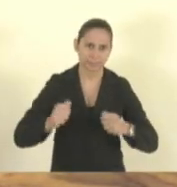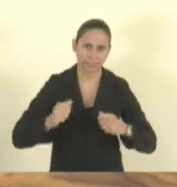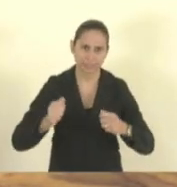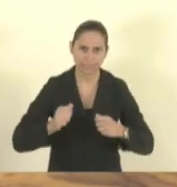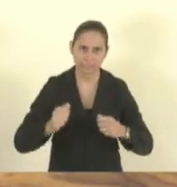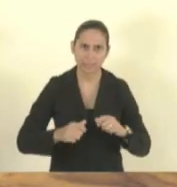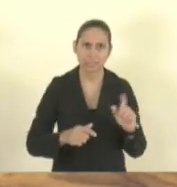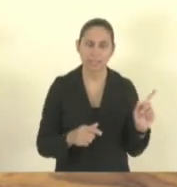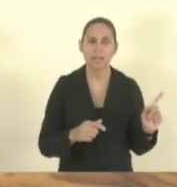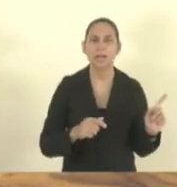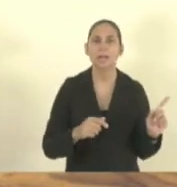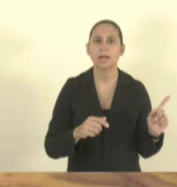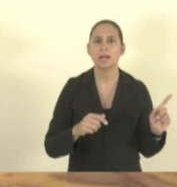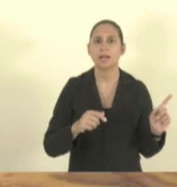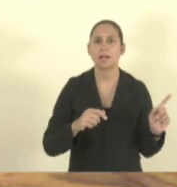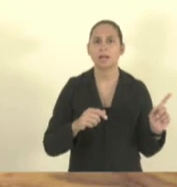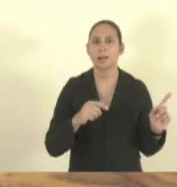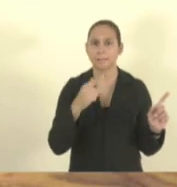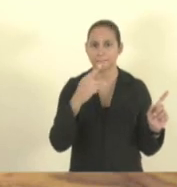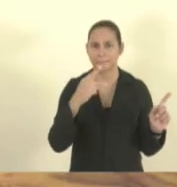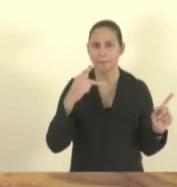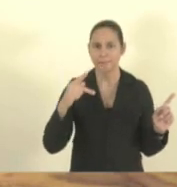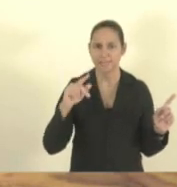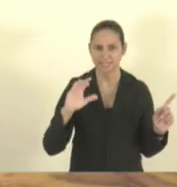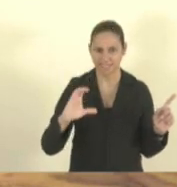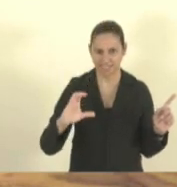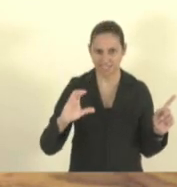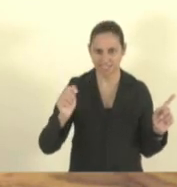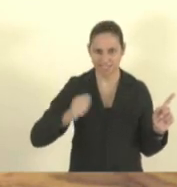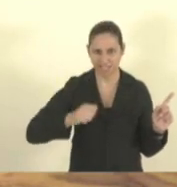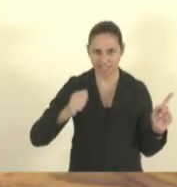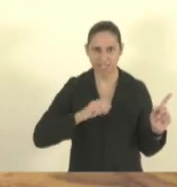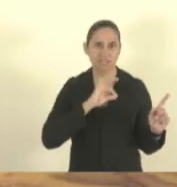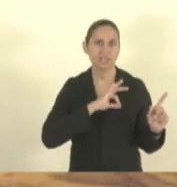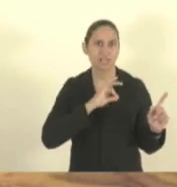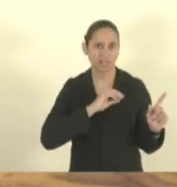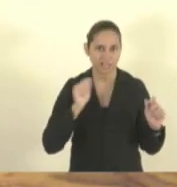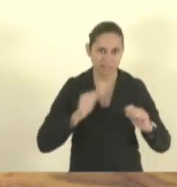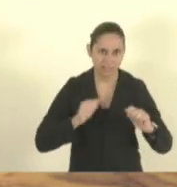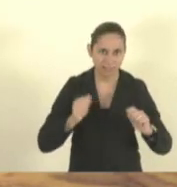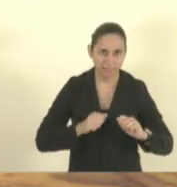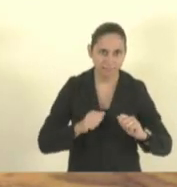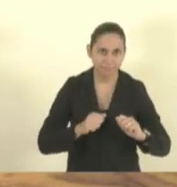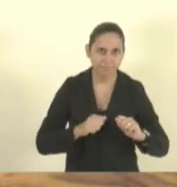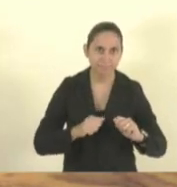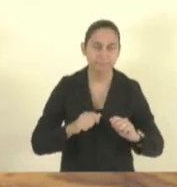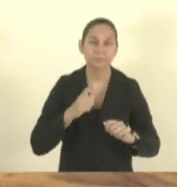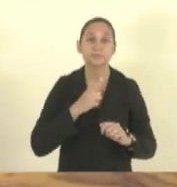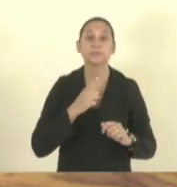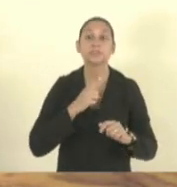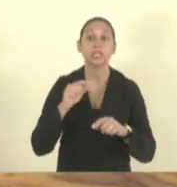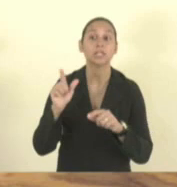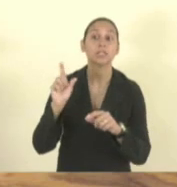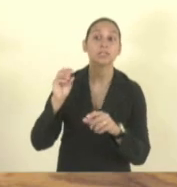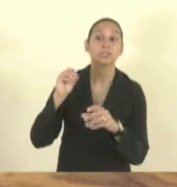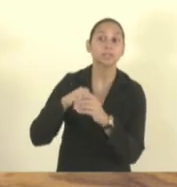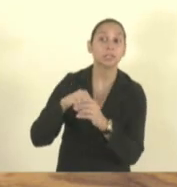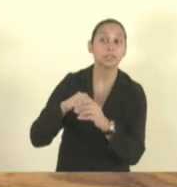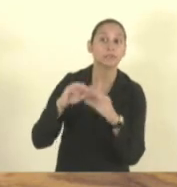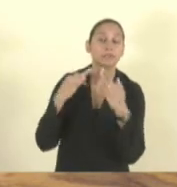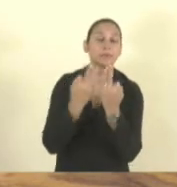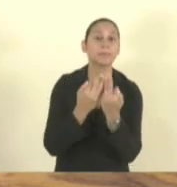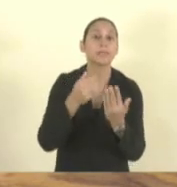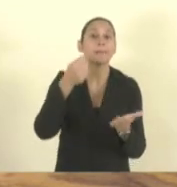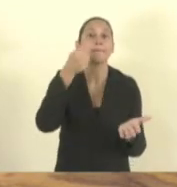BPC Loas? nós temos pais no nosso grupo que pagam planos de saúde com o BPC.